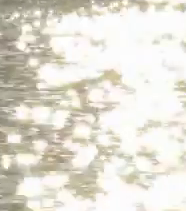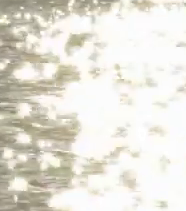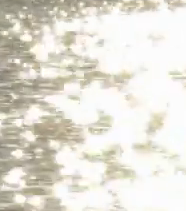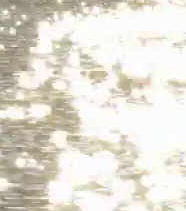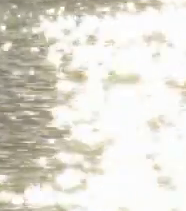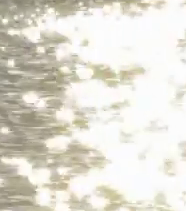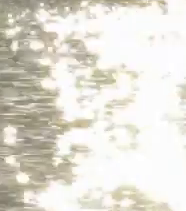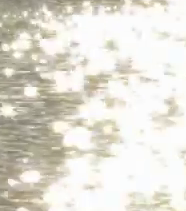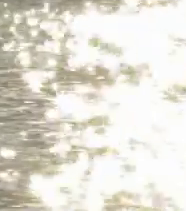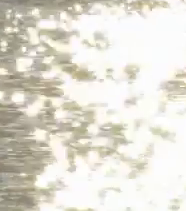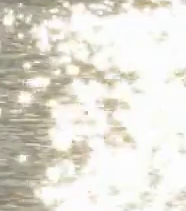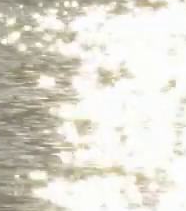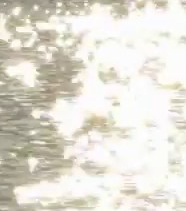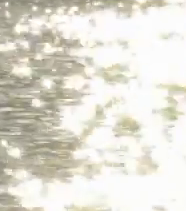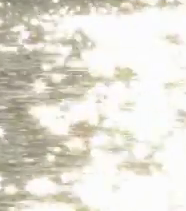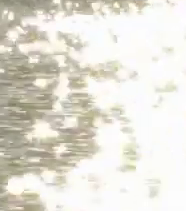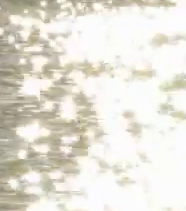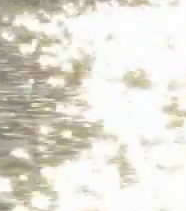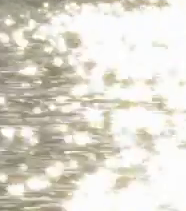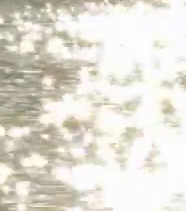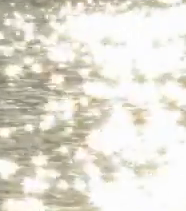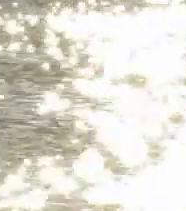Luz solar refletida em um rio.